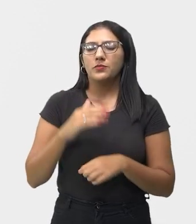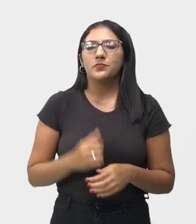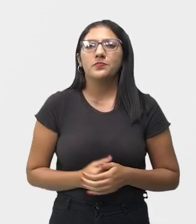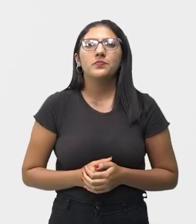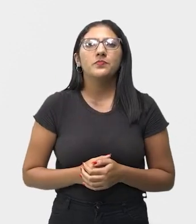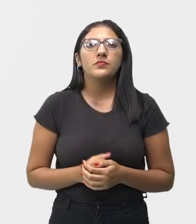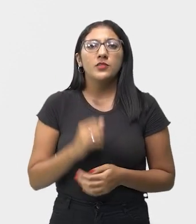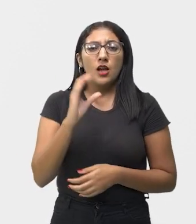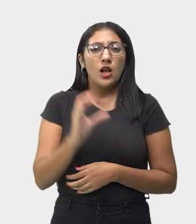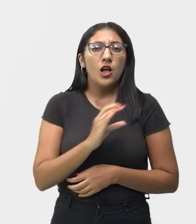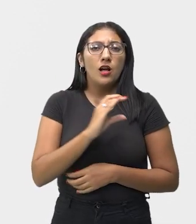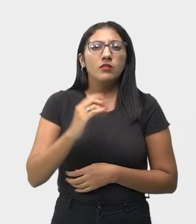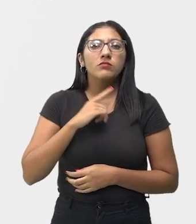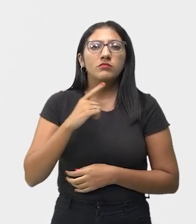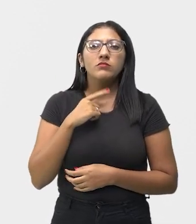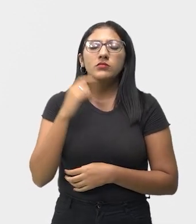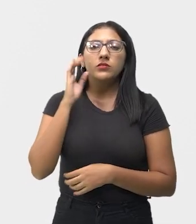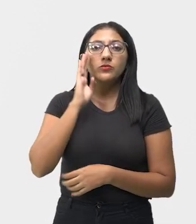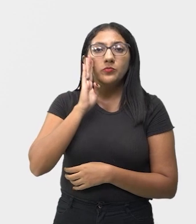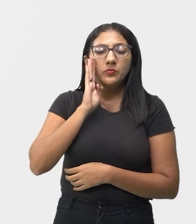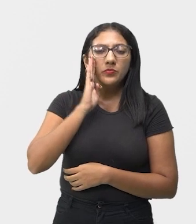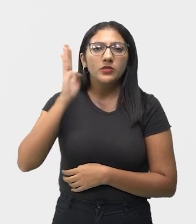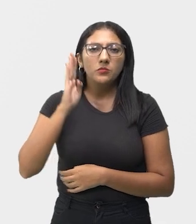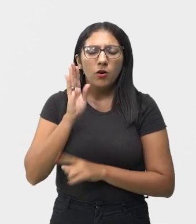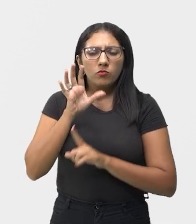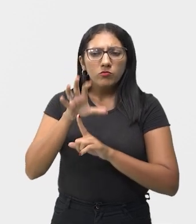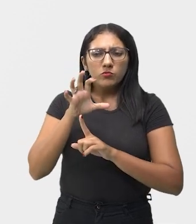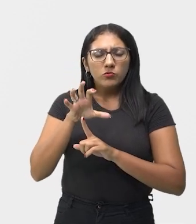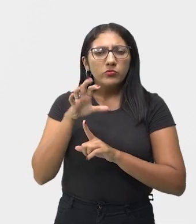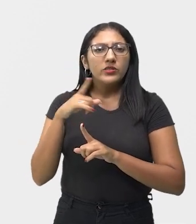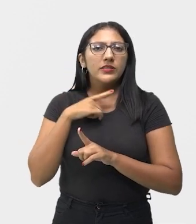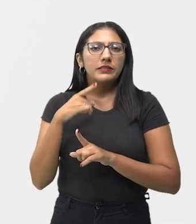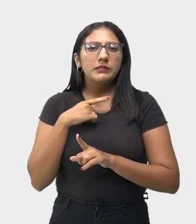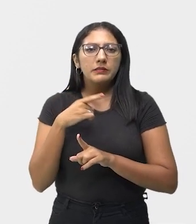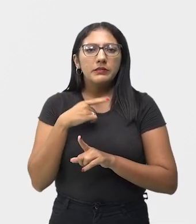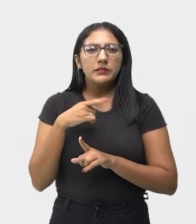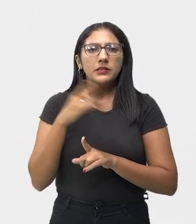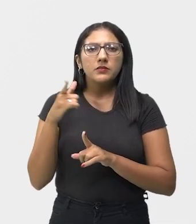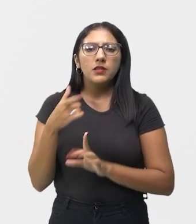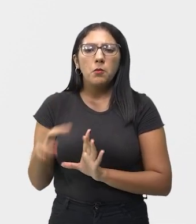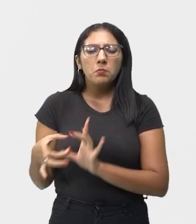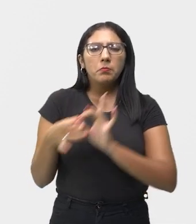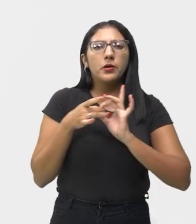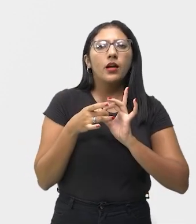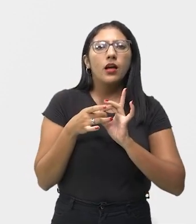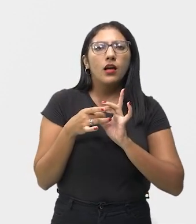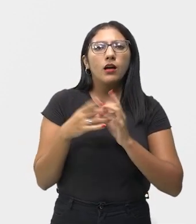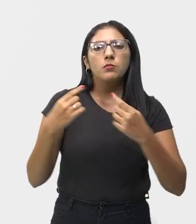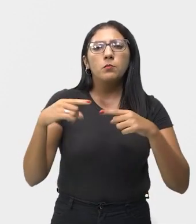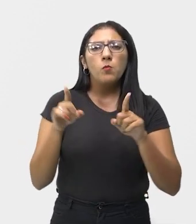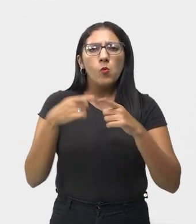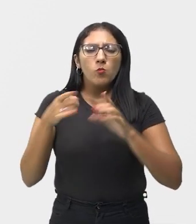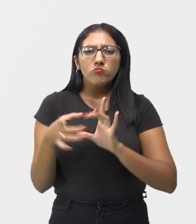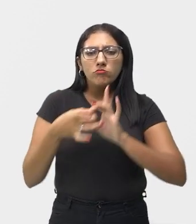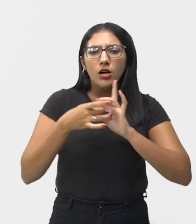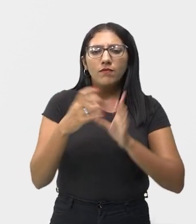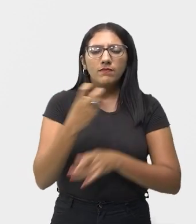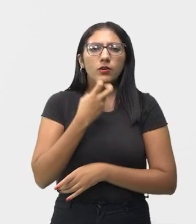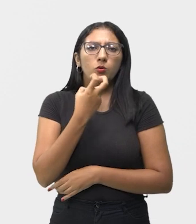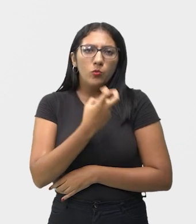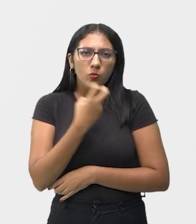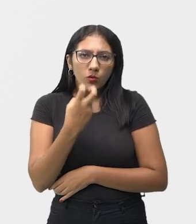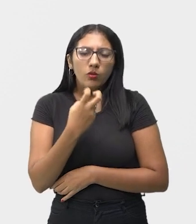cristianismo foi uma das principais influências que trouxe a presença da voz à música. Isso aconteceu